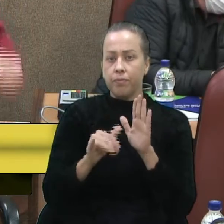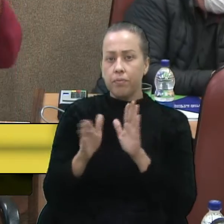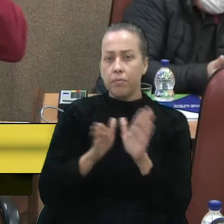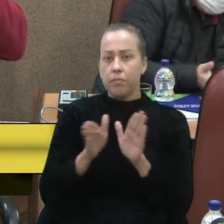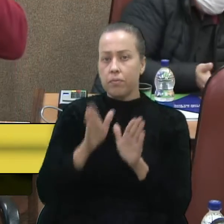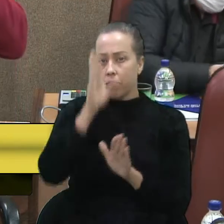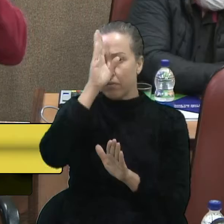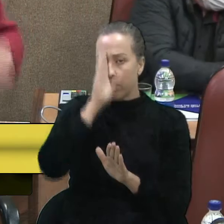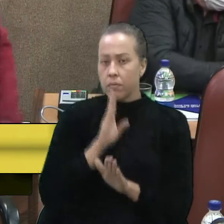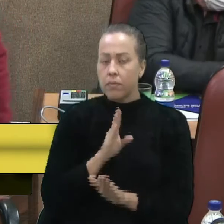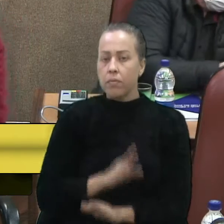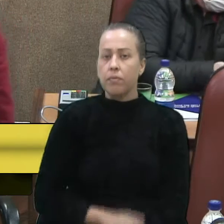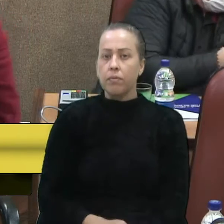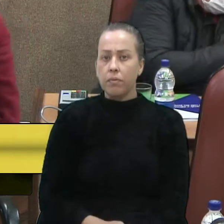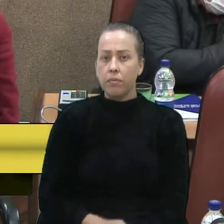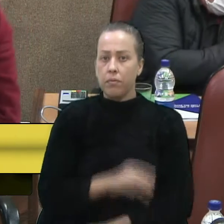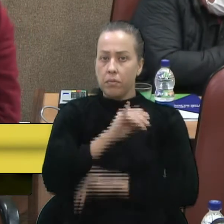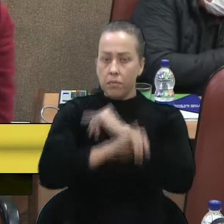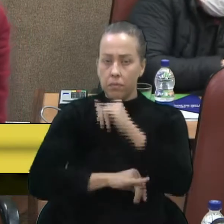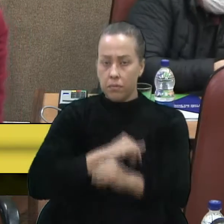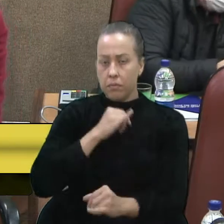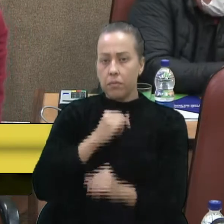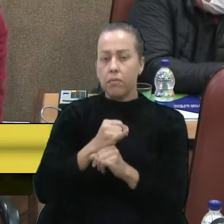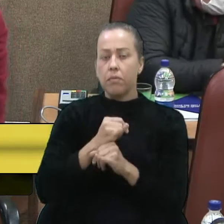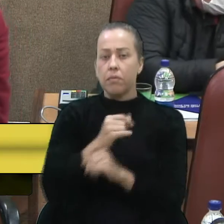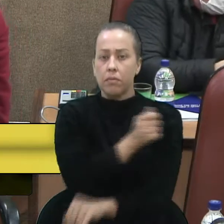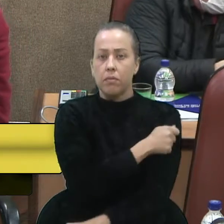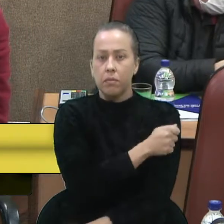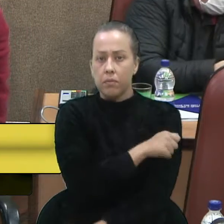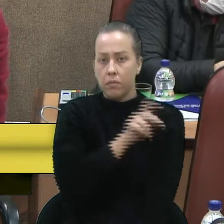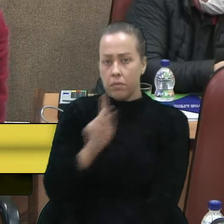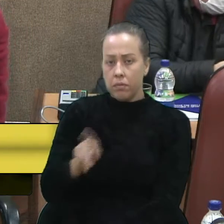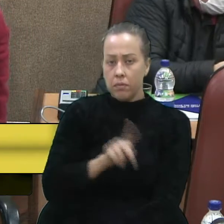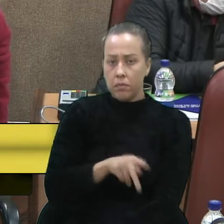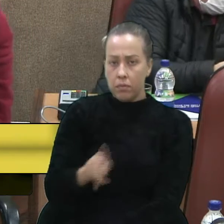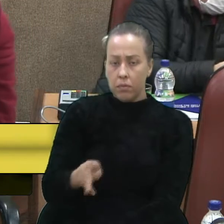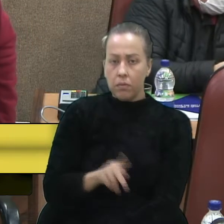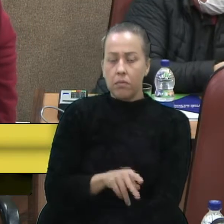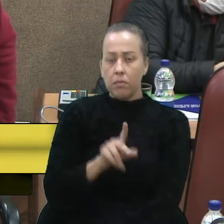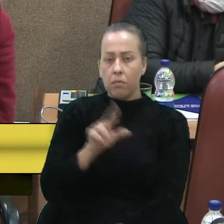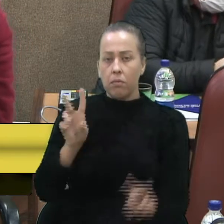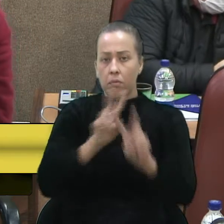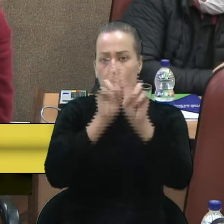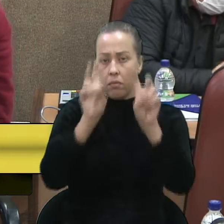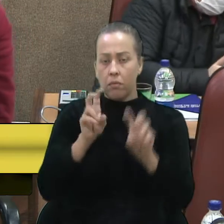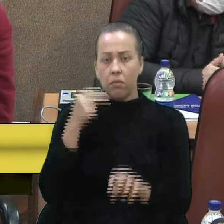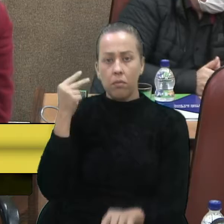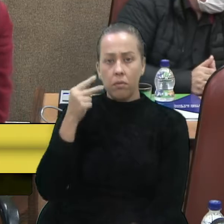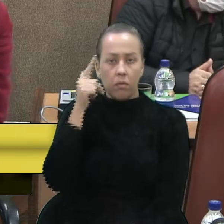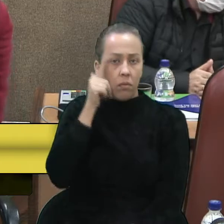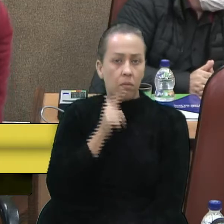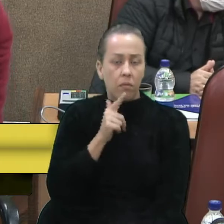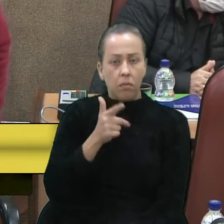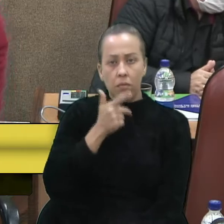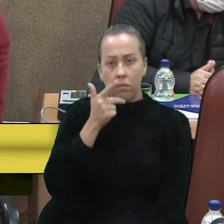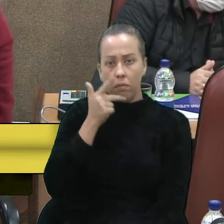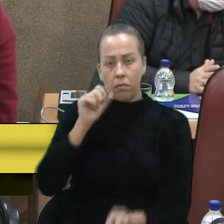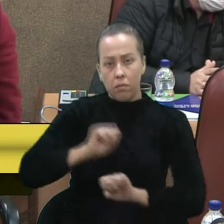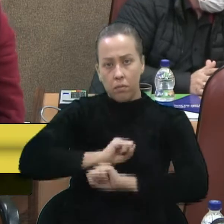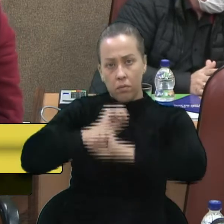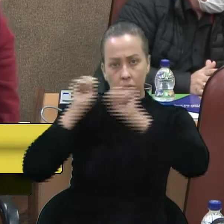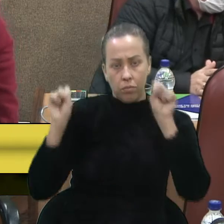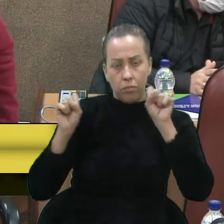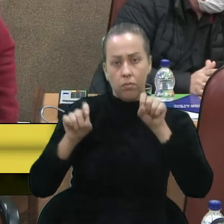gratuito à internet para alunos e professores. É um assunto que o vereador Lucas abordou pela manhã